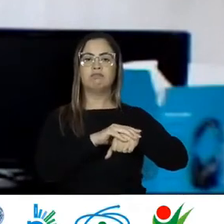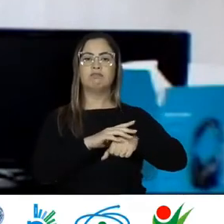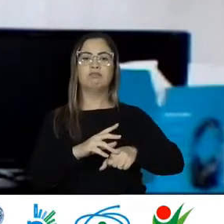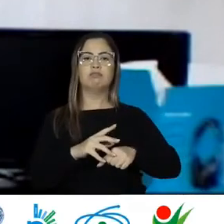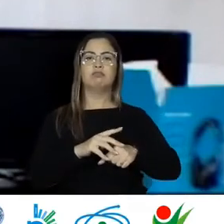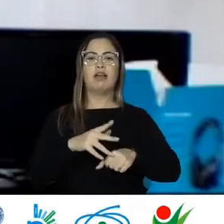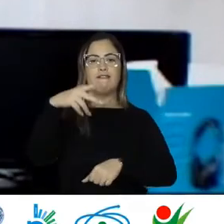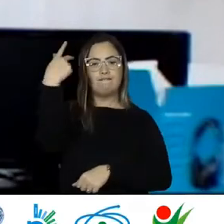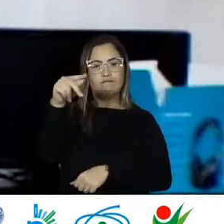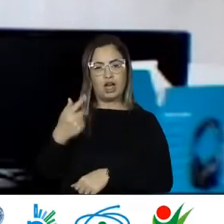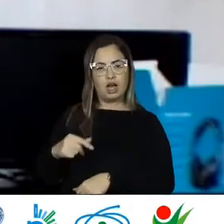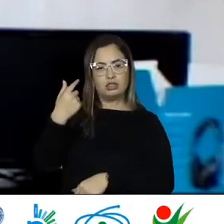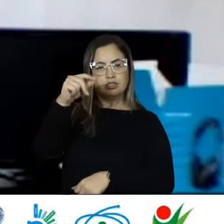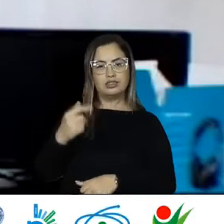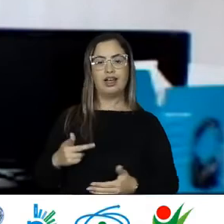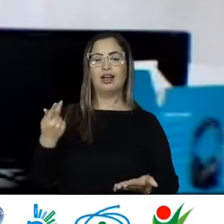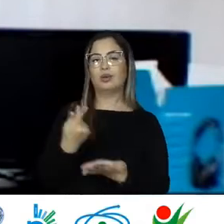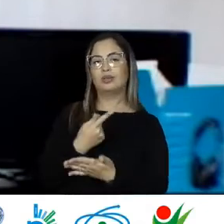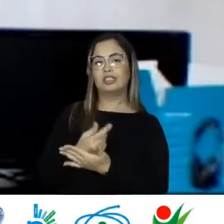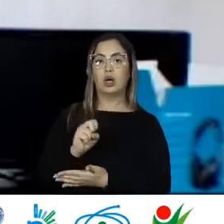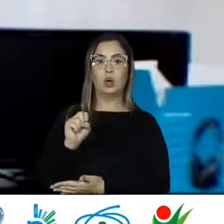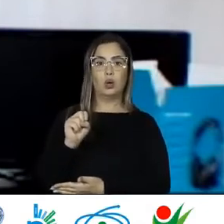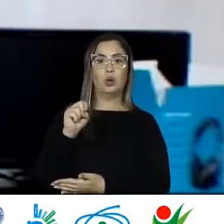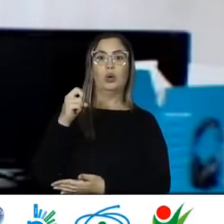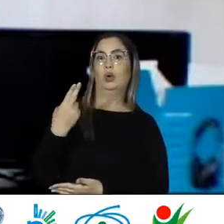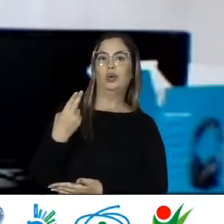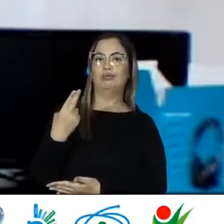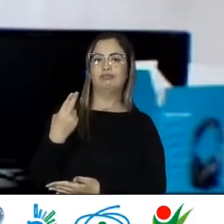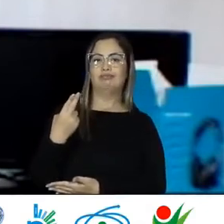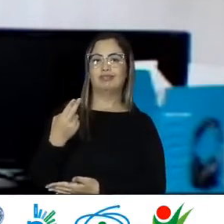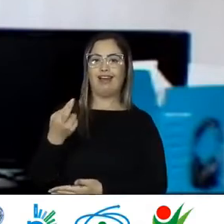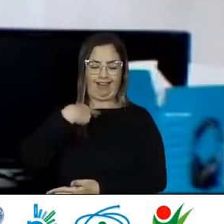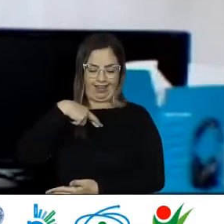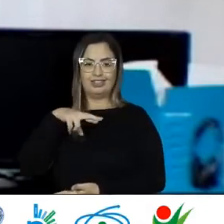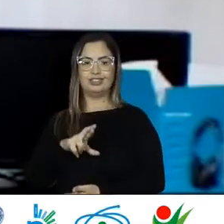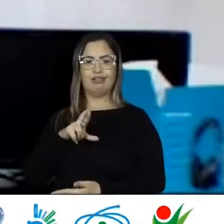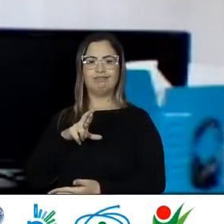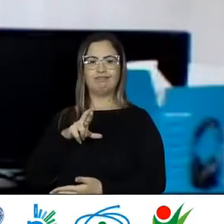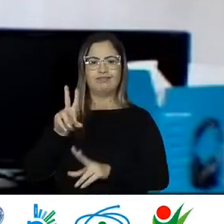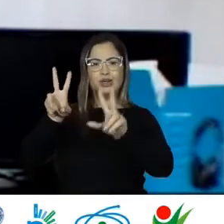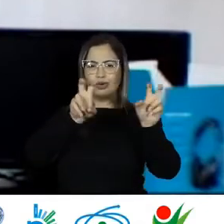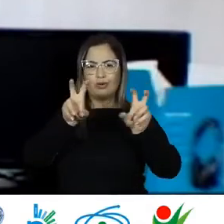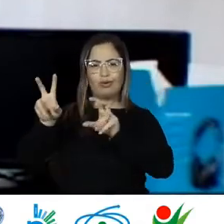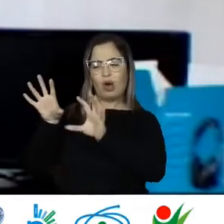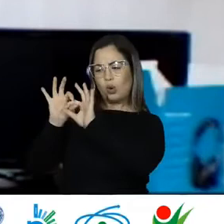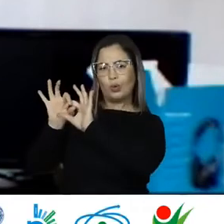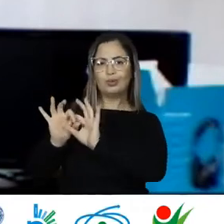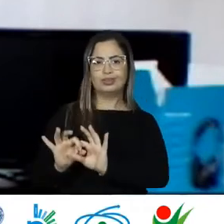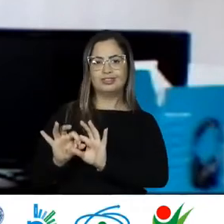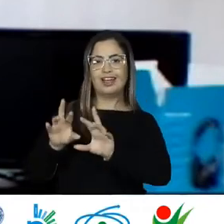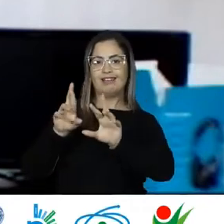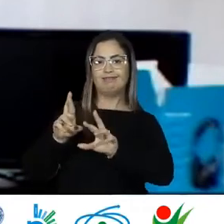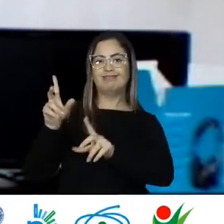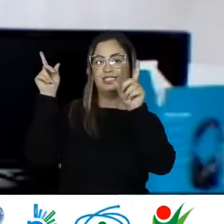outras forças Sobrenaturais E que você tem que curar Junto com o corpo Você tem que curar Outros níveis Do